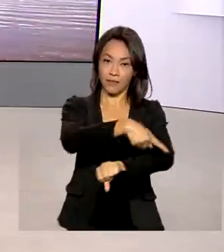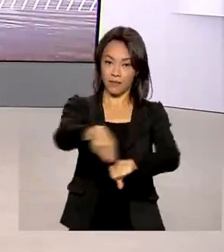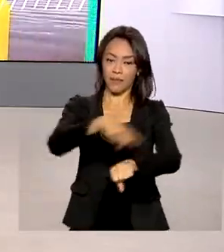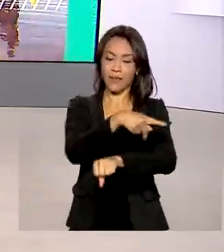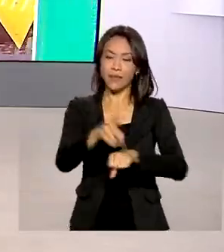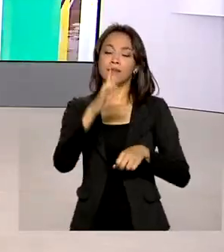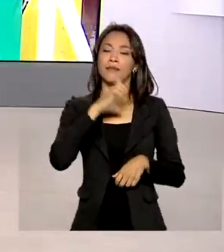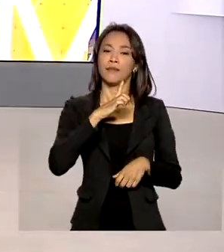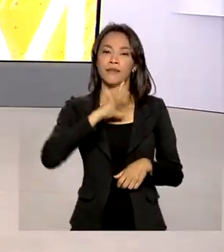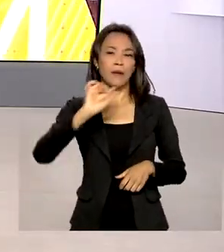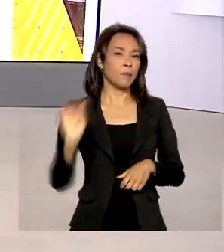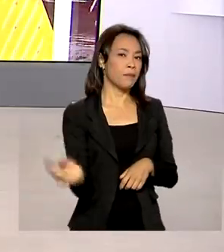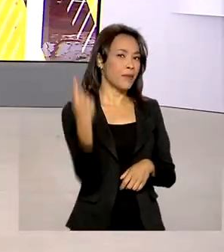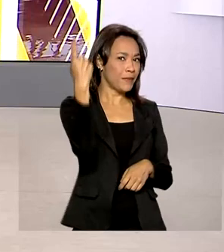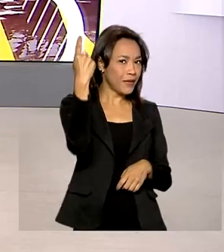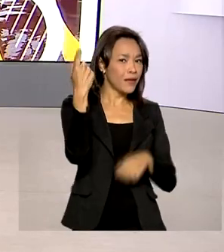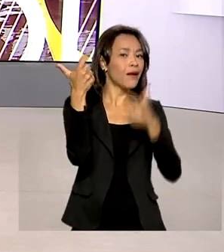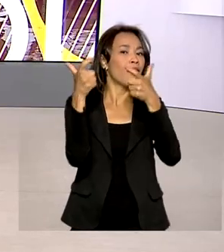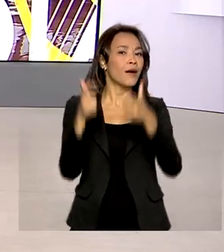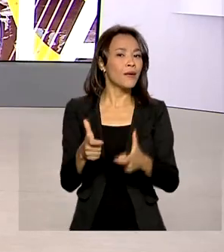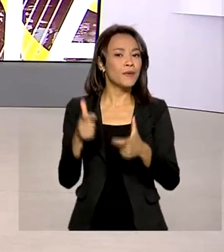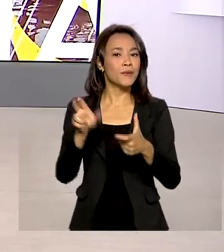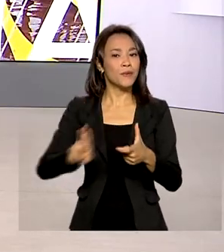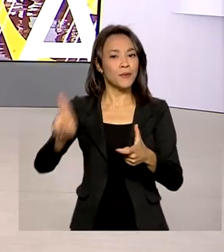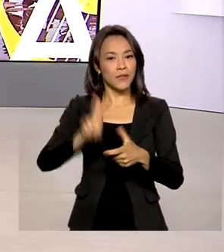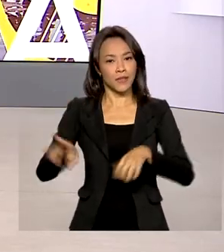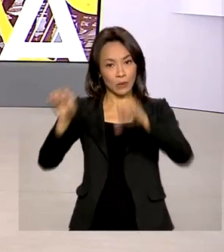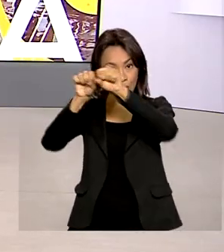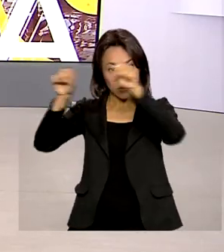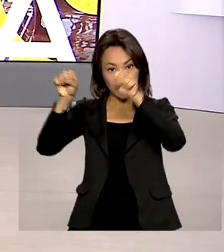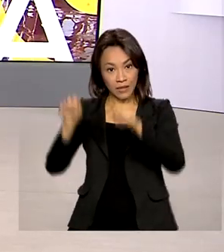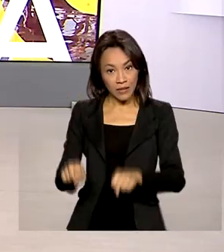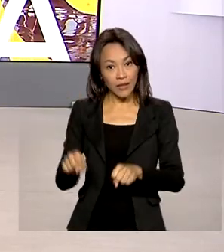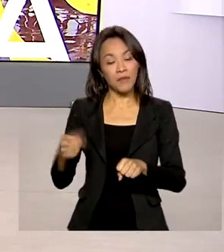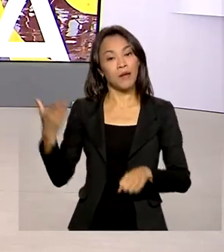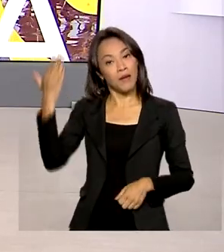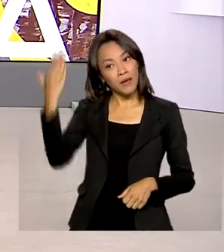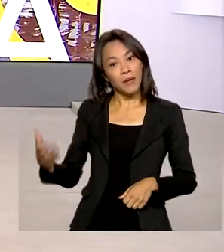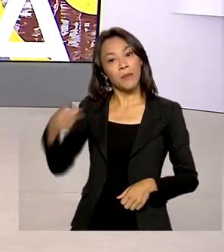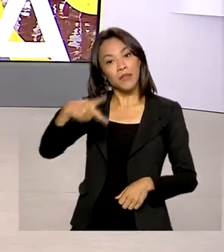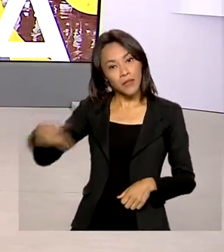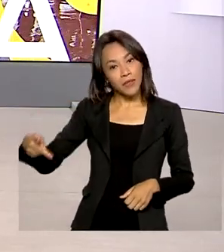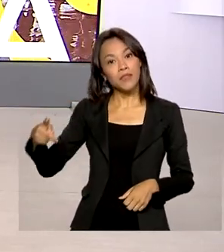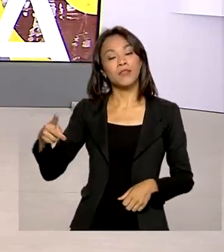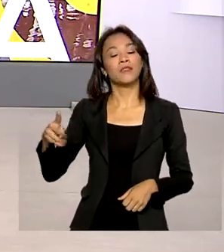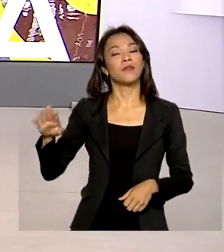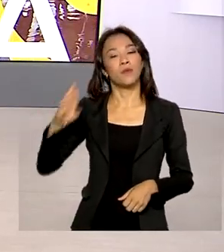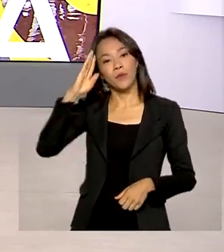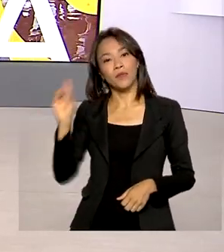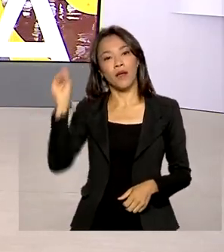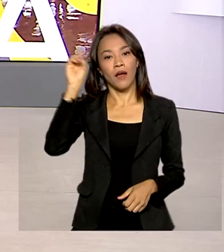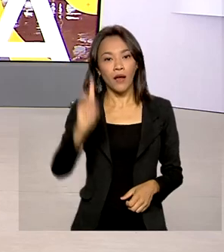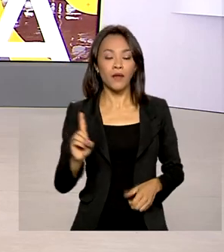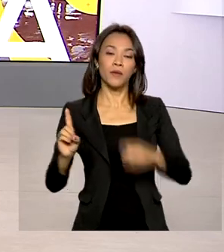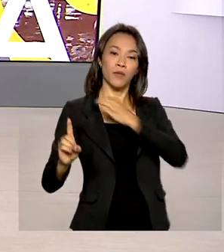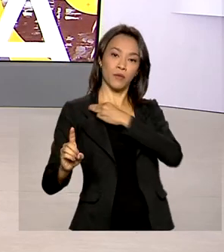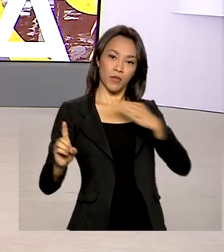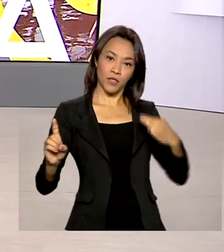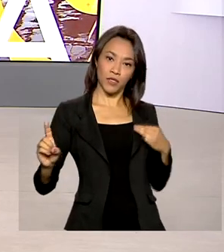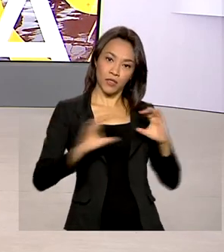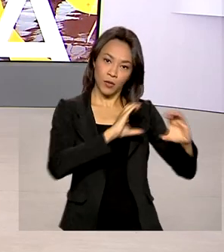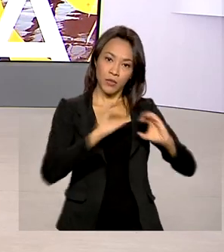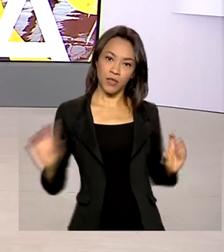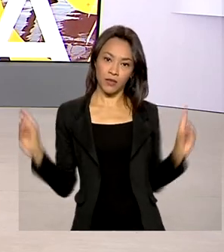que teve a primeira ligação por meio do sistema, feita entre o presidente Jair Bolsonaro e o ministro das Comunicações,